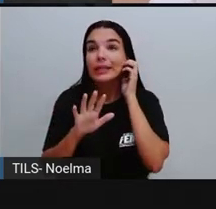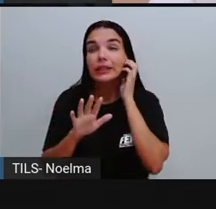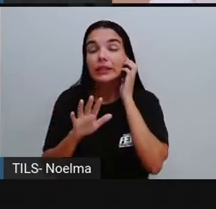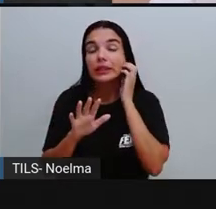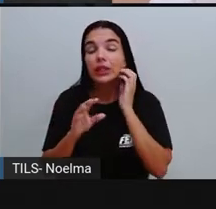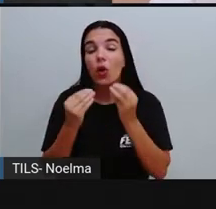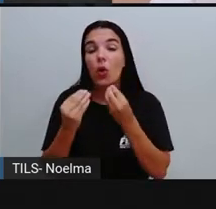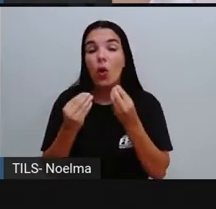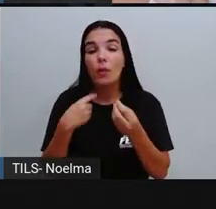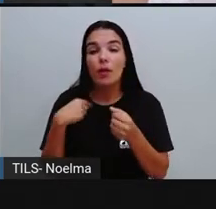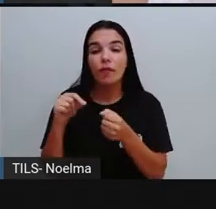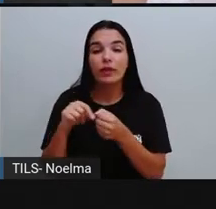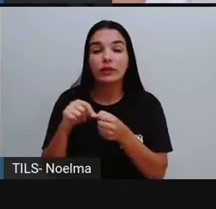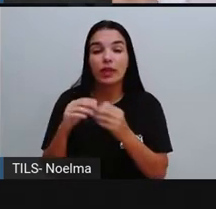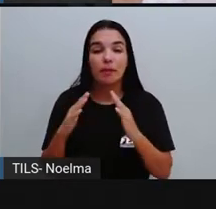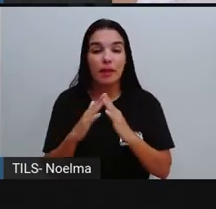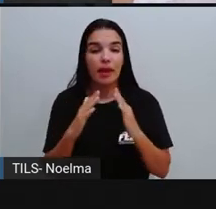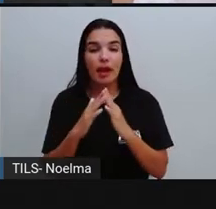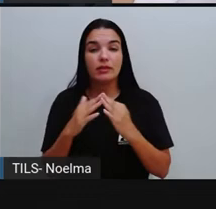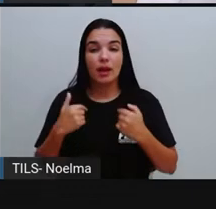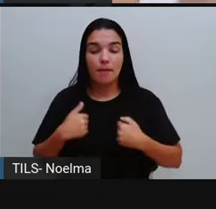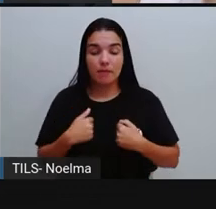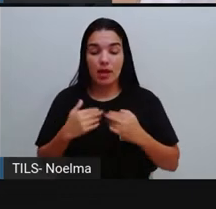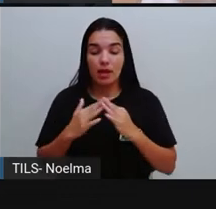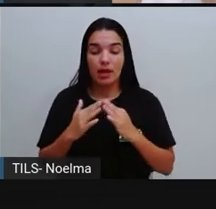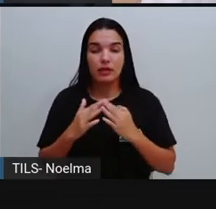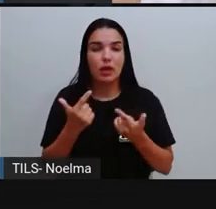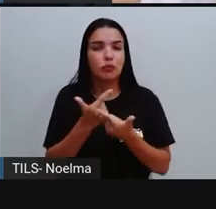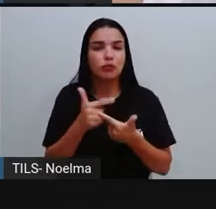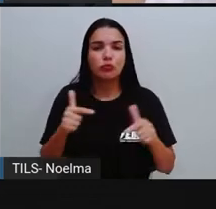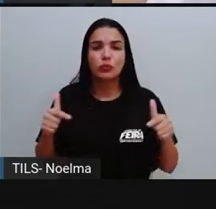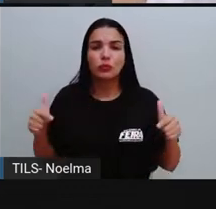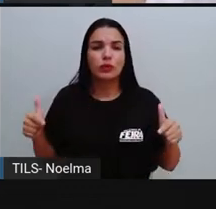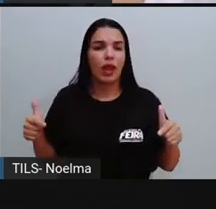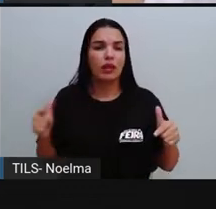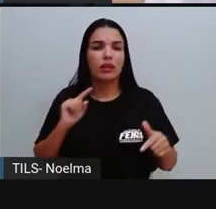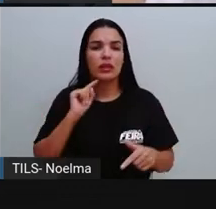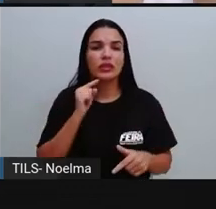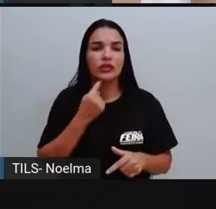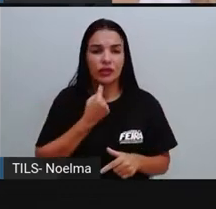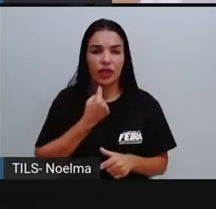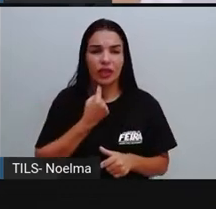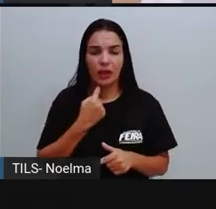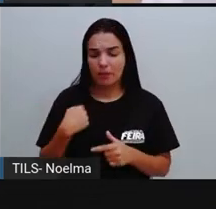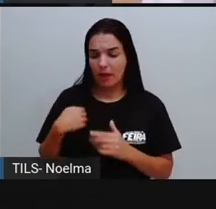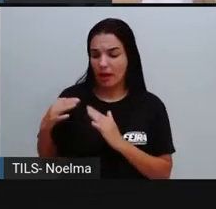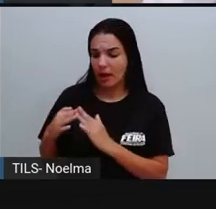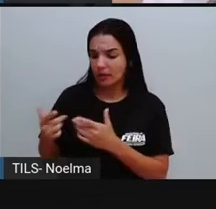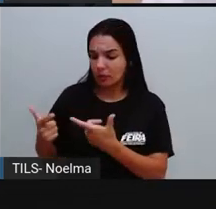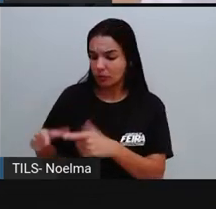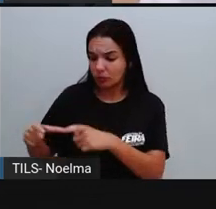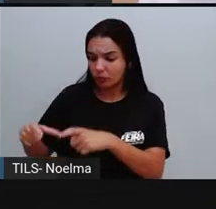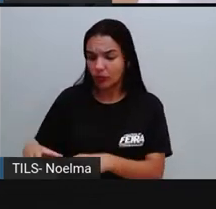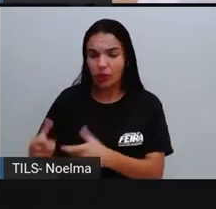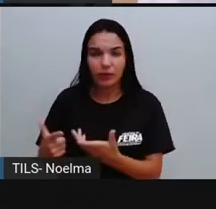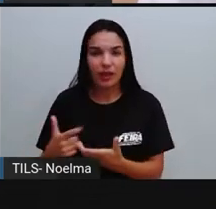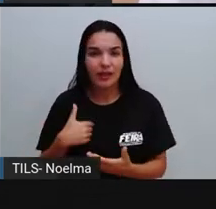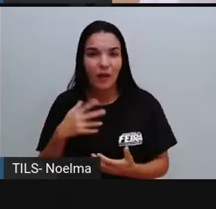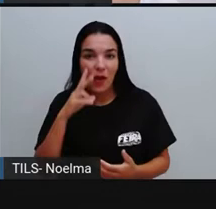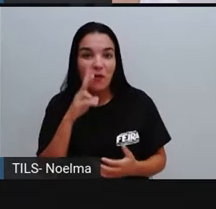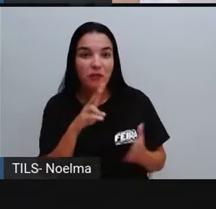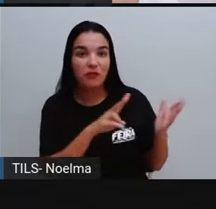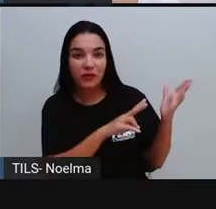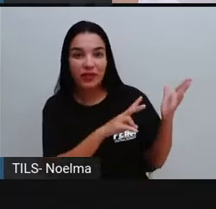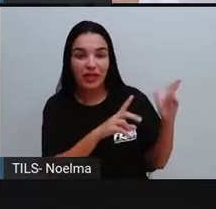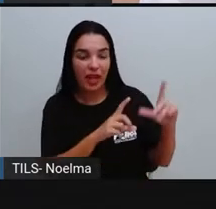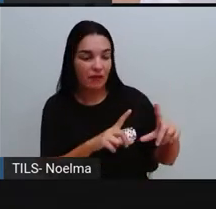fazer essa coleta seletiva na minha casa se eu não tenho essas lixeiras na minha casa? Então, eu vi essa imagem que eu achei interessante,